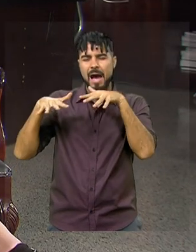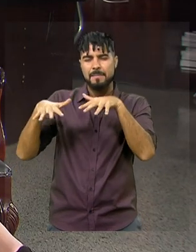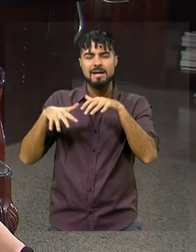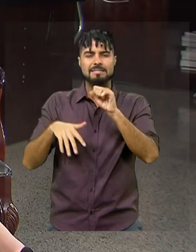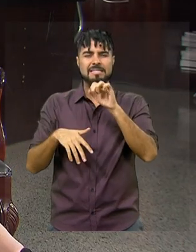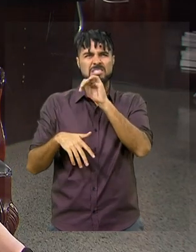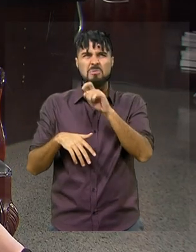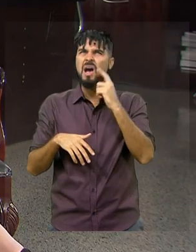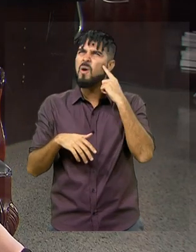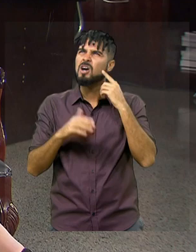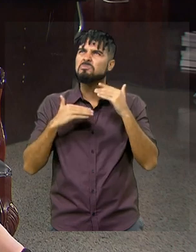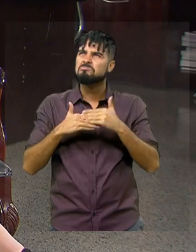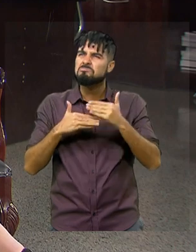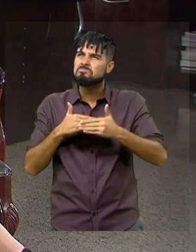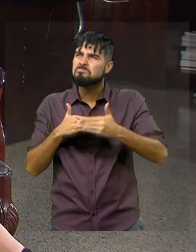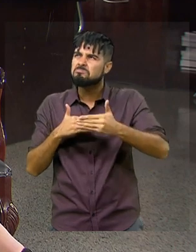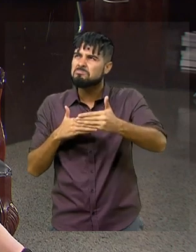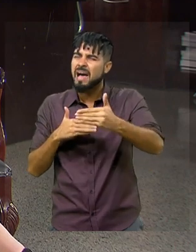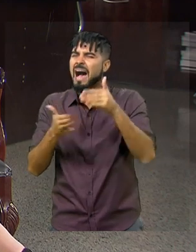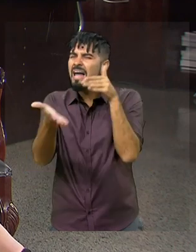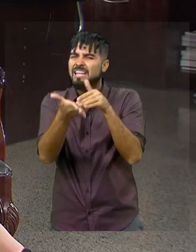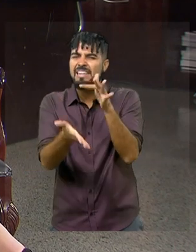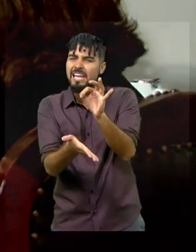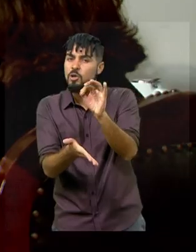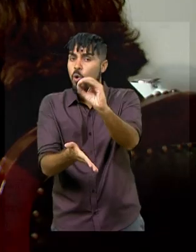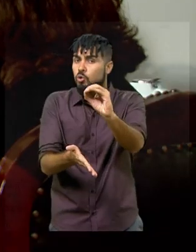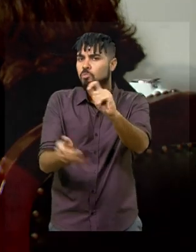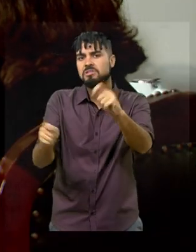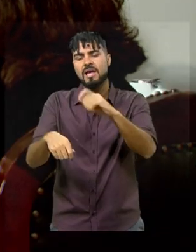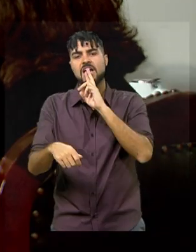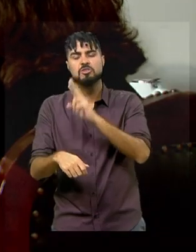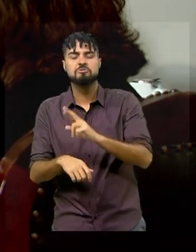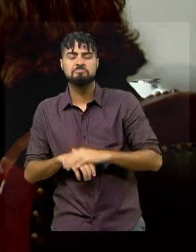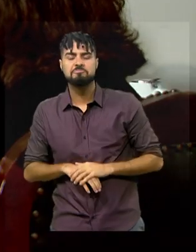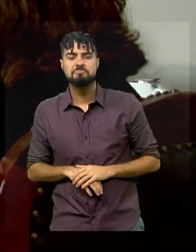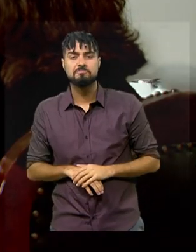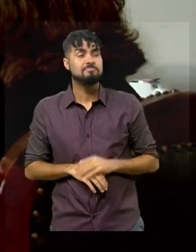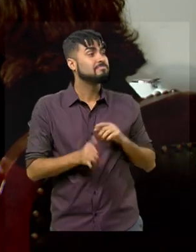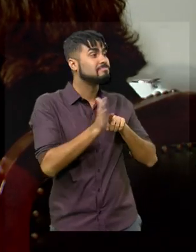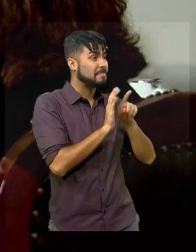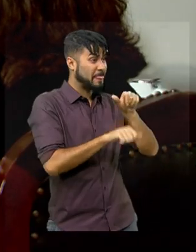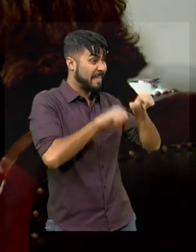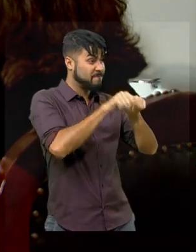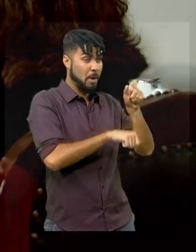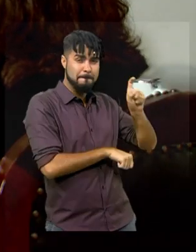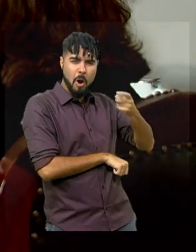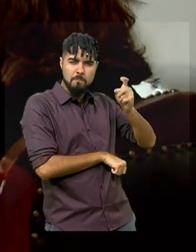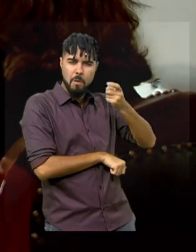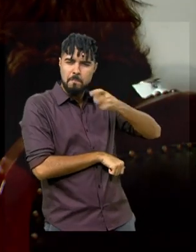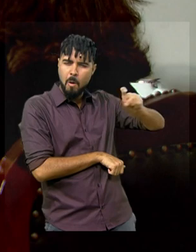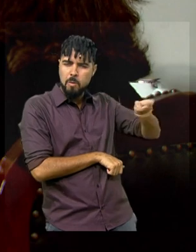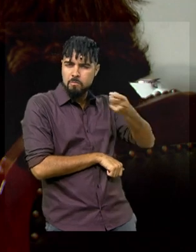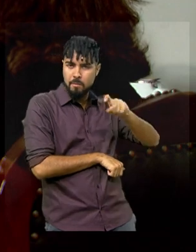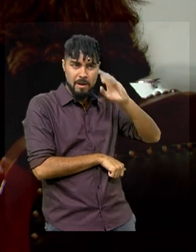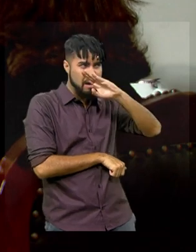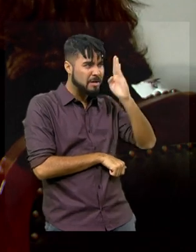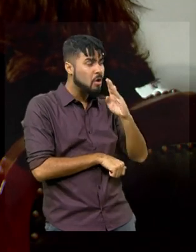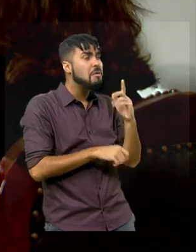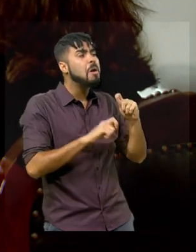no plenário, eu diria que 10 de outubro é um prazo extremamente razoável. Reforma tributária. Qual é a reforma que a senhora acredita que